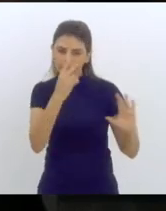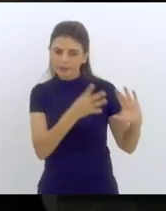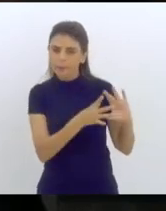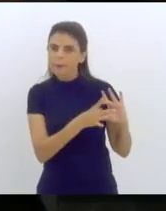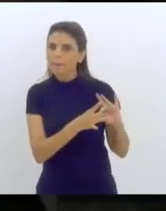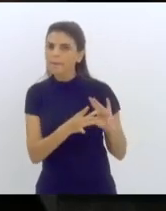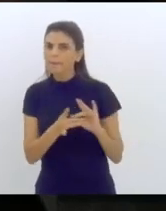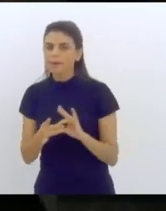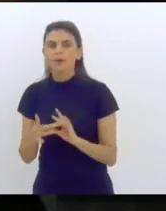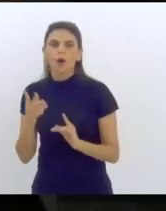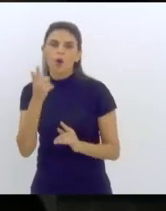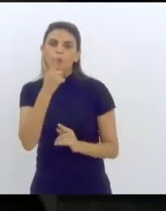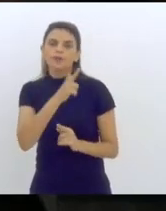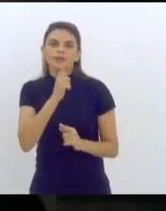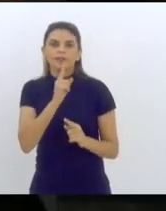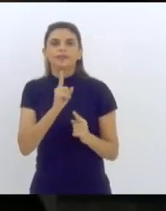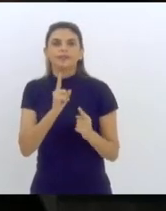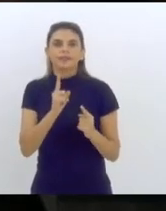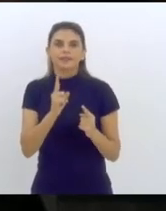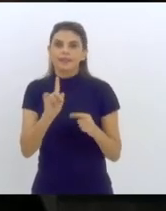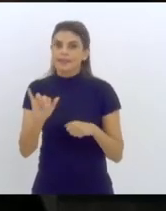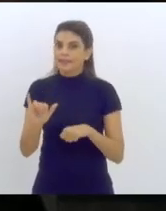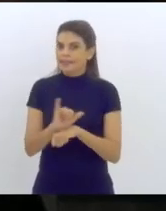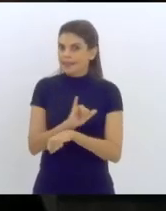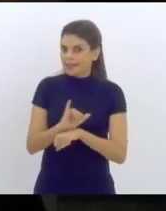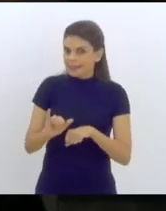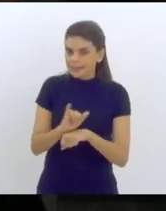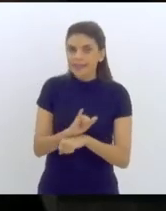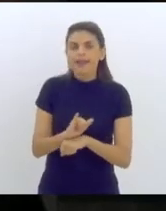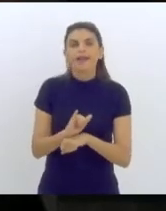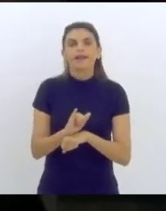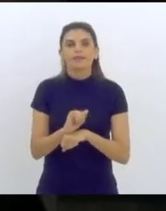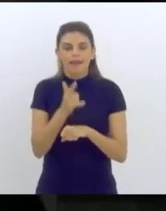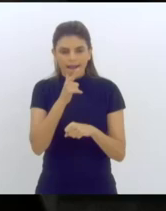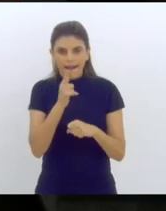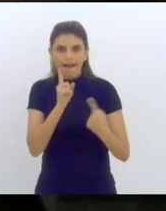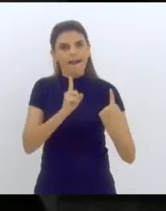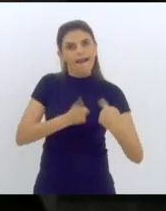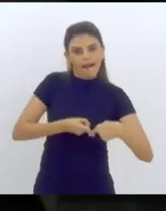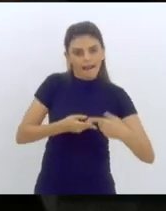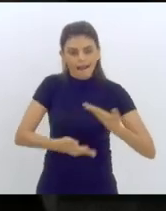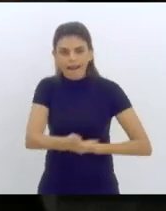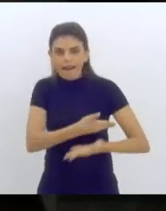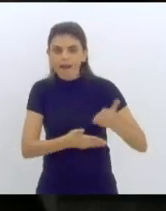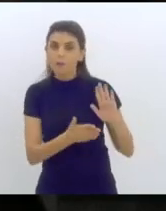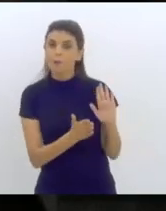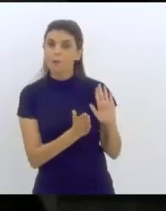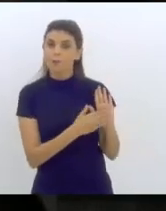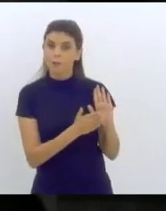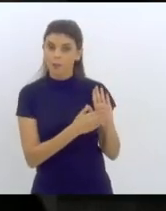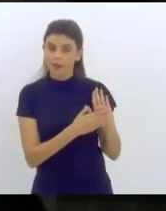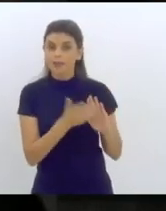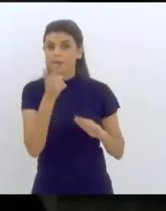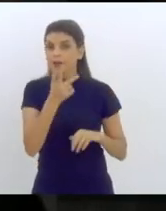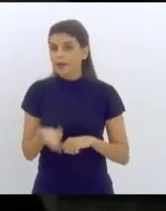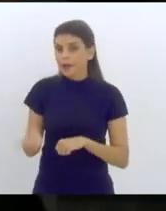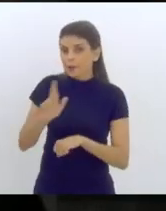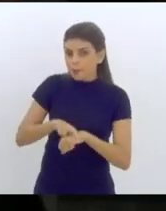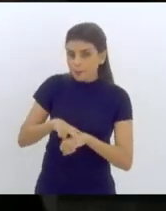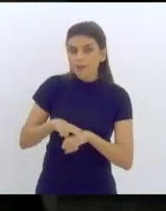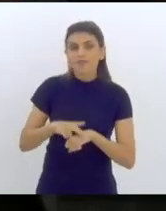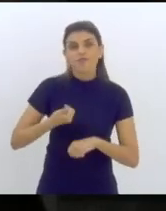para enfrentar com a estratégia devida uma proposta de recuperação